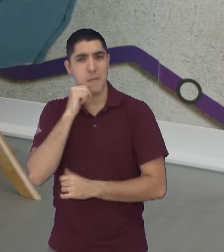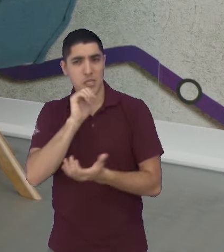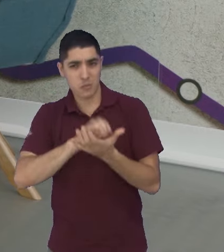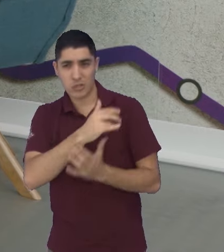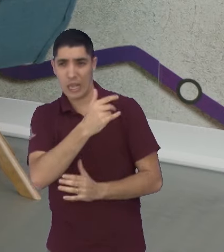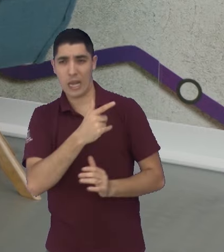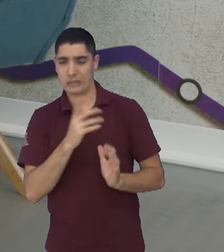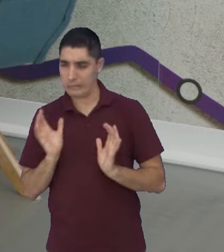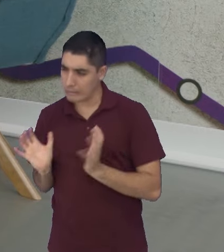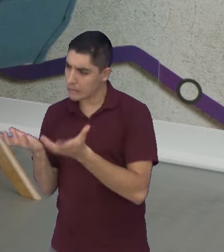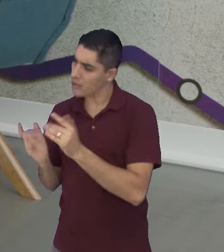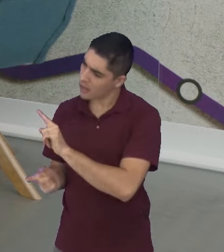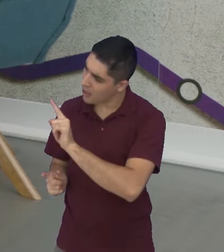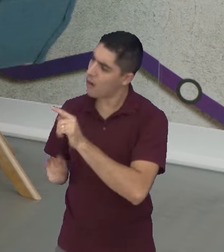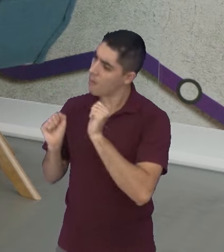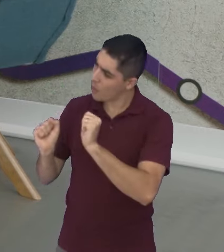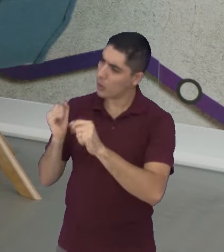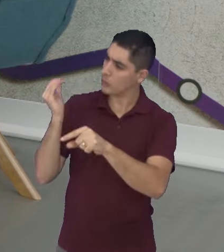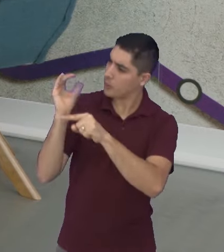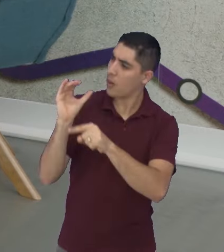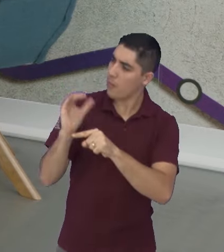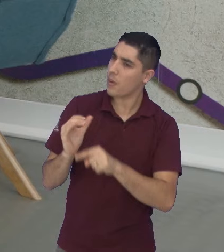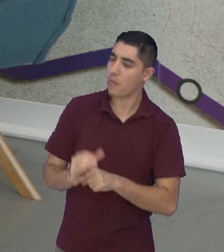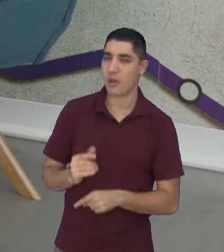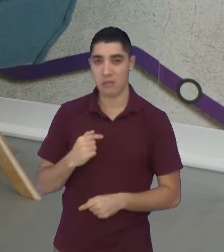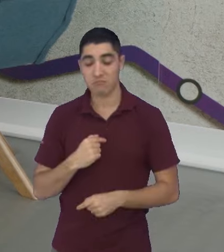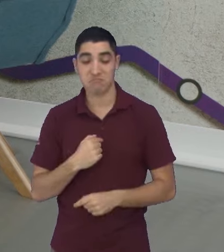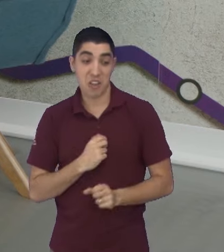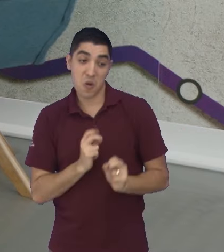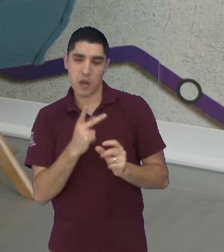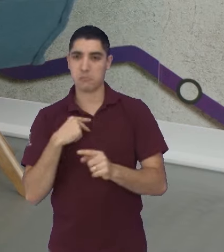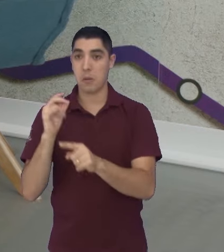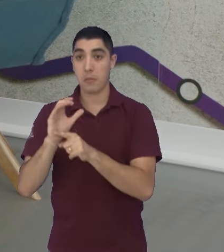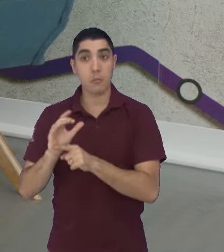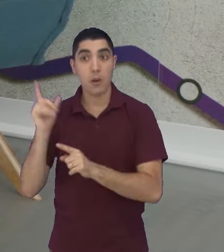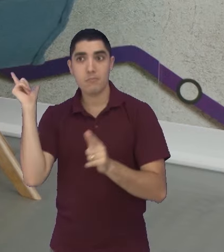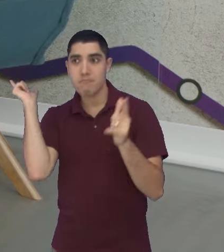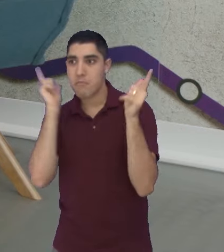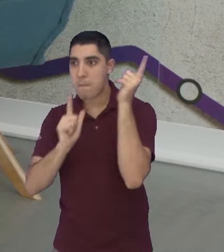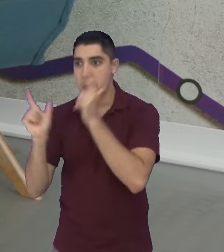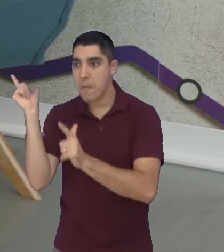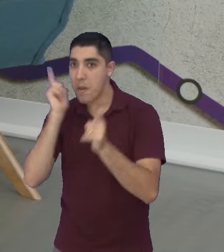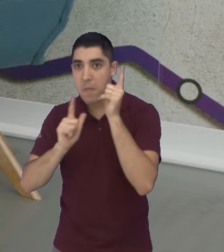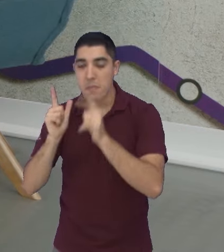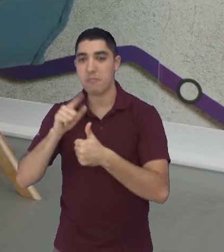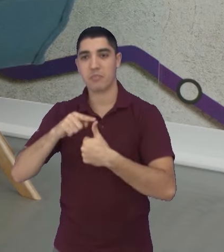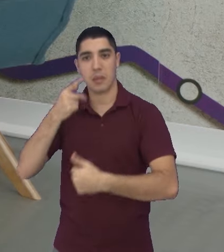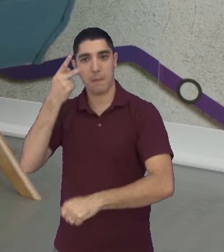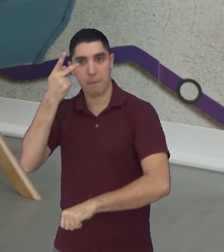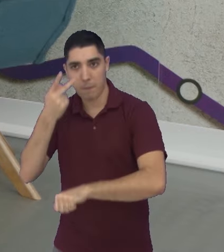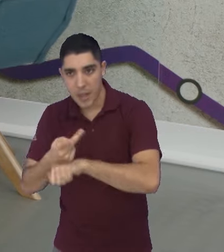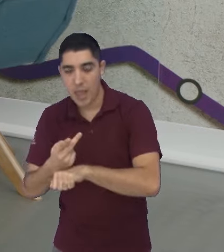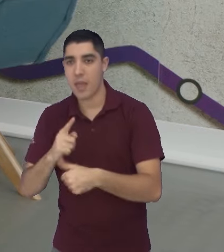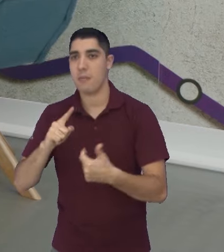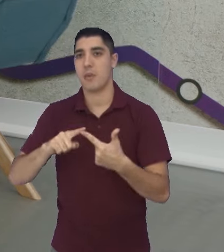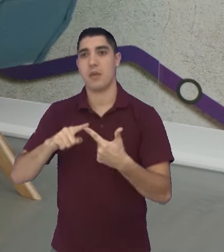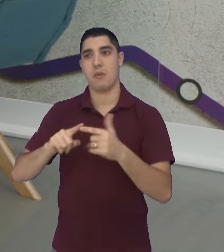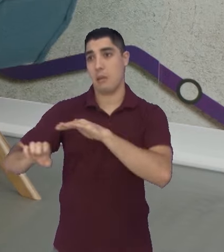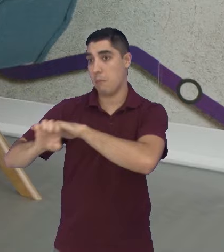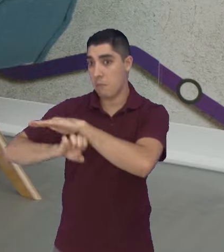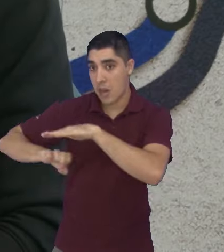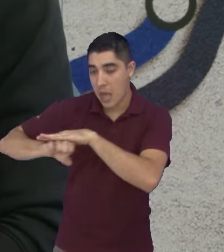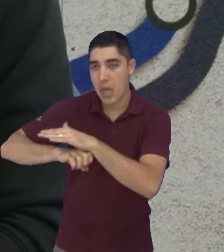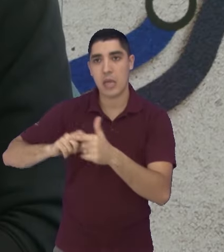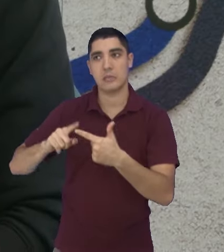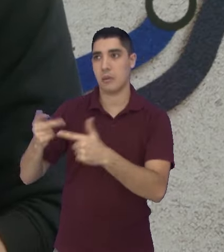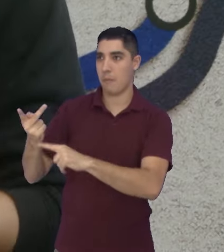lá. E dado isso, a gente conquistou muita coisa na vida. Muita coisa mesmo. Desde prêmio, empresas indo